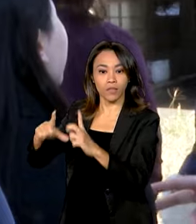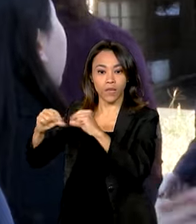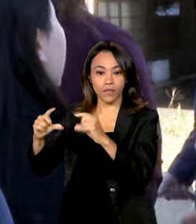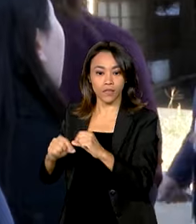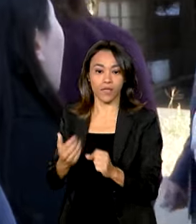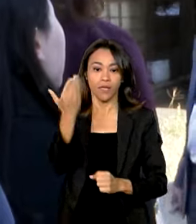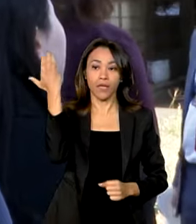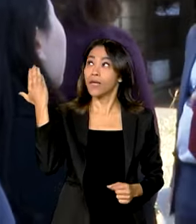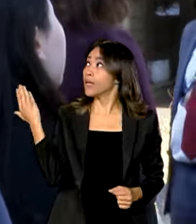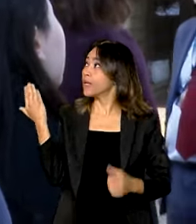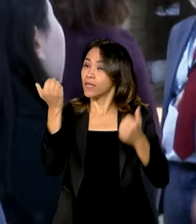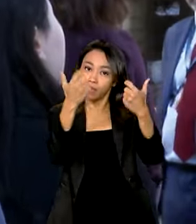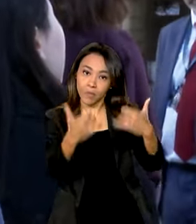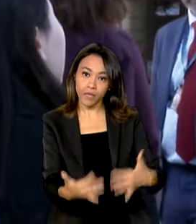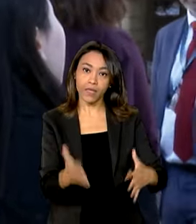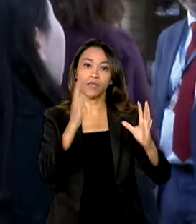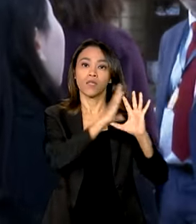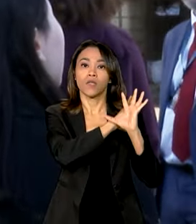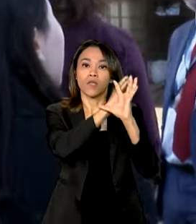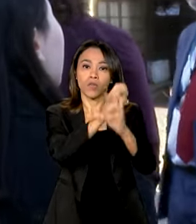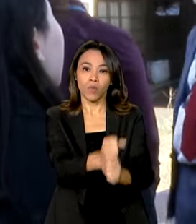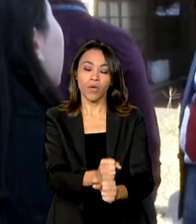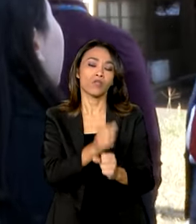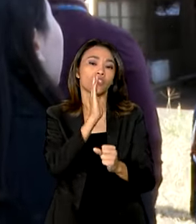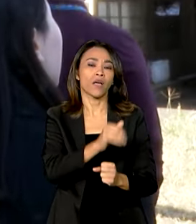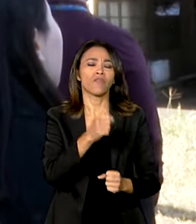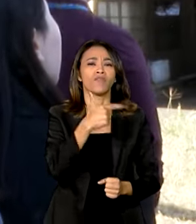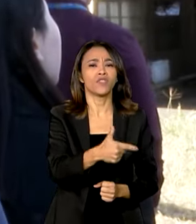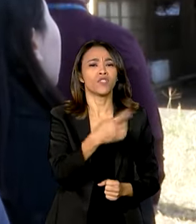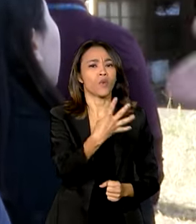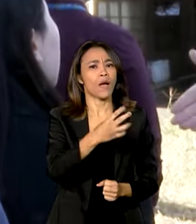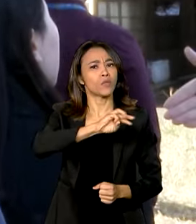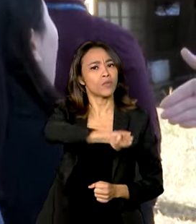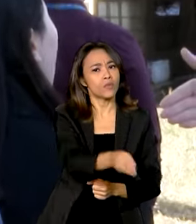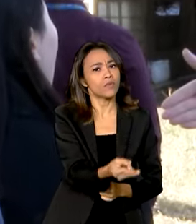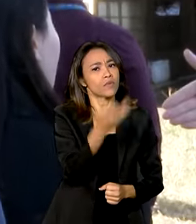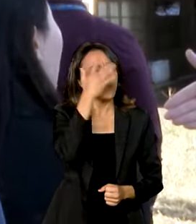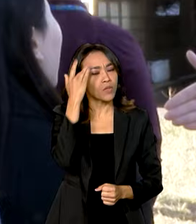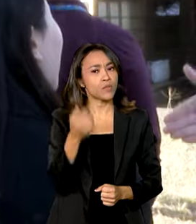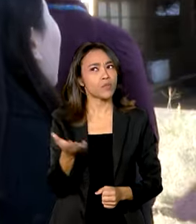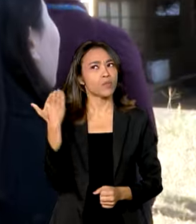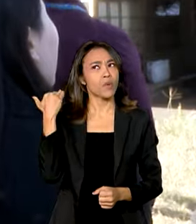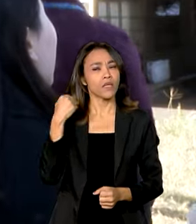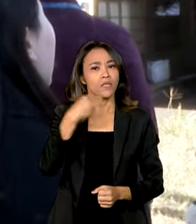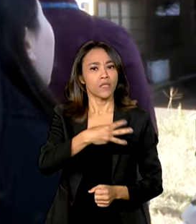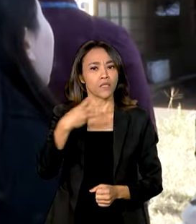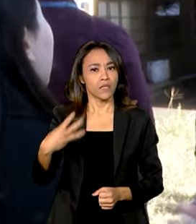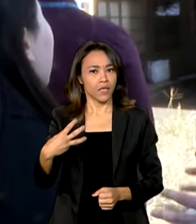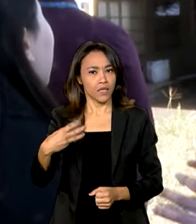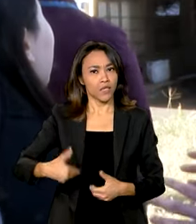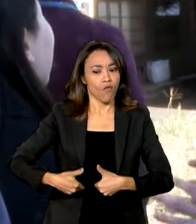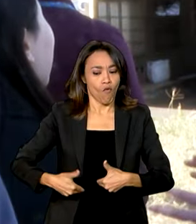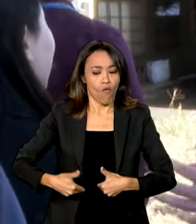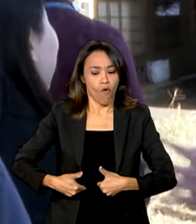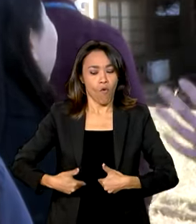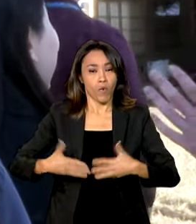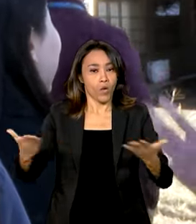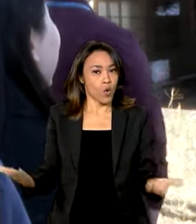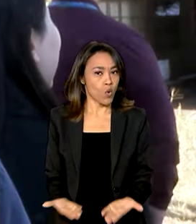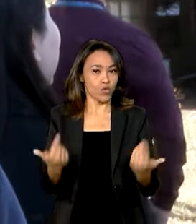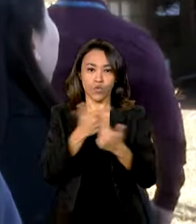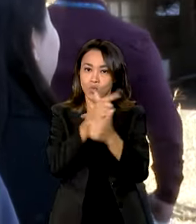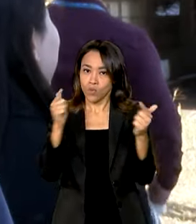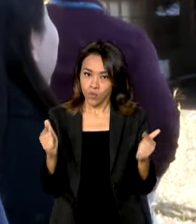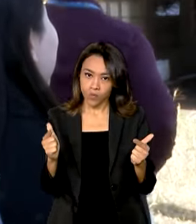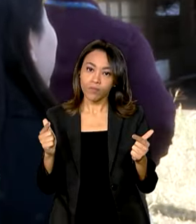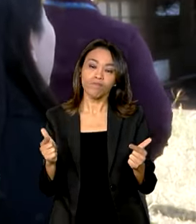já são 24 milhões de brasileiros e brasileiras, dos 33 que passavam fome, que saíram dessa condição. Obviamente que